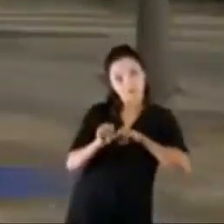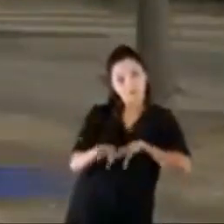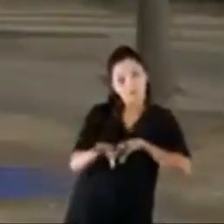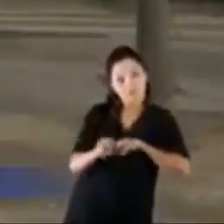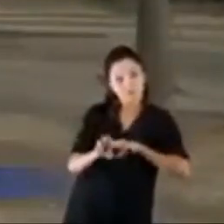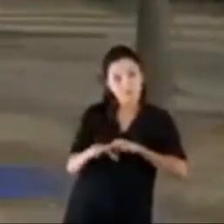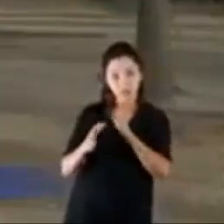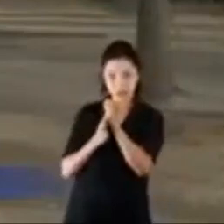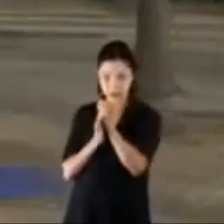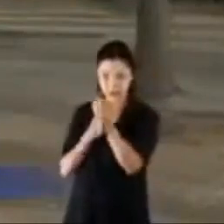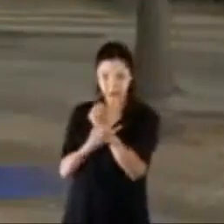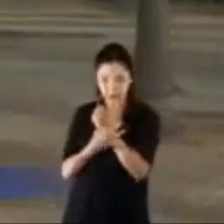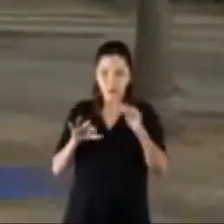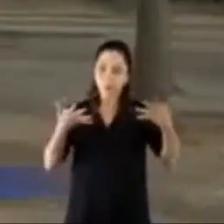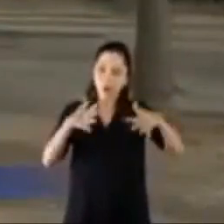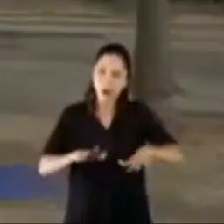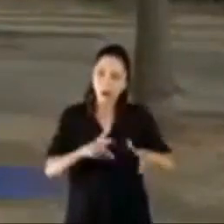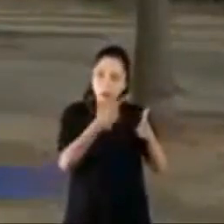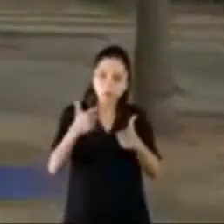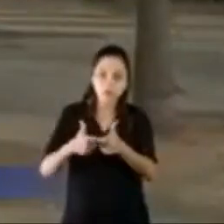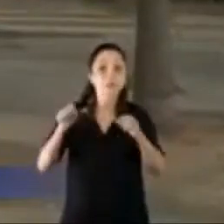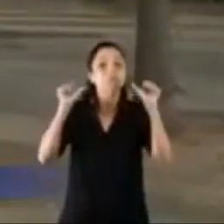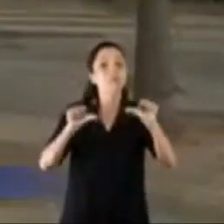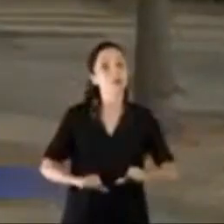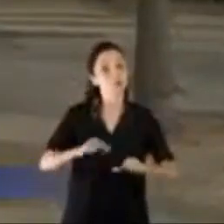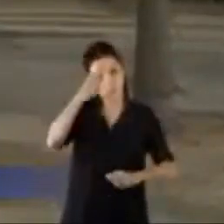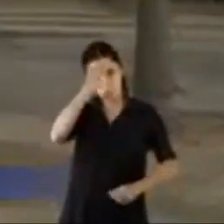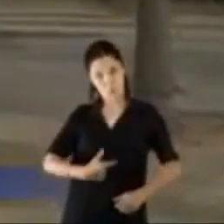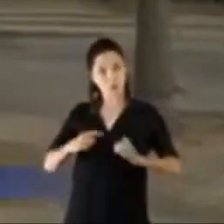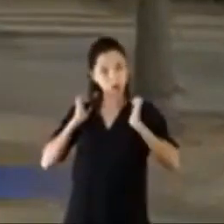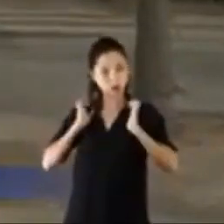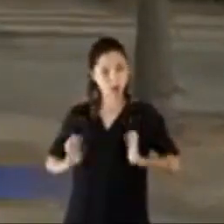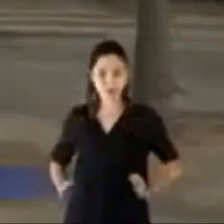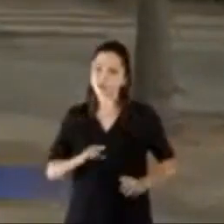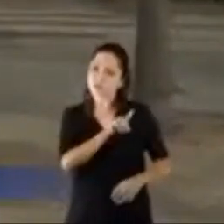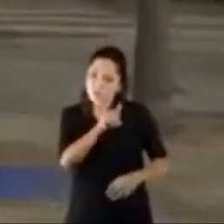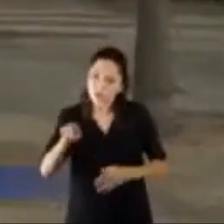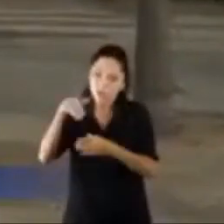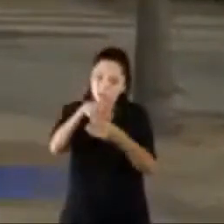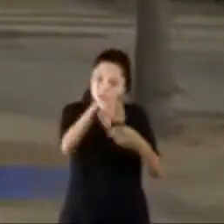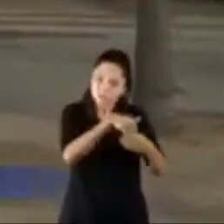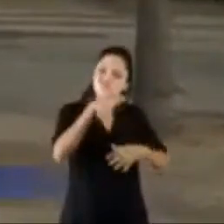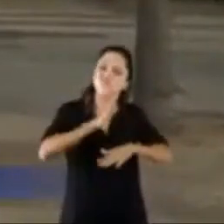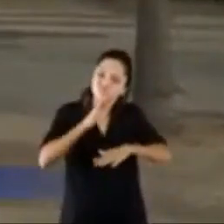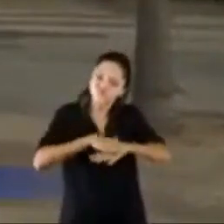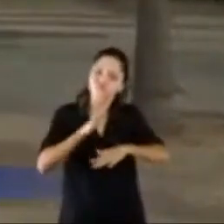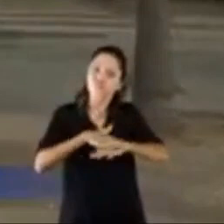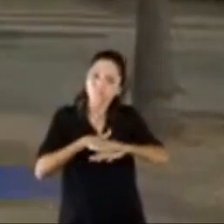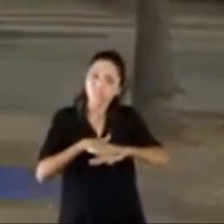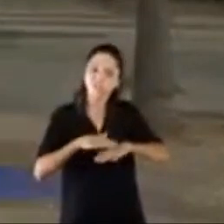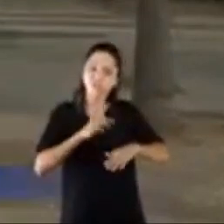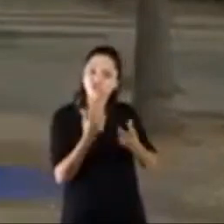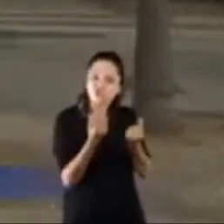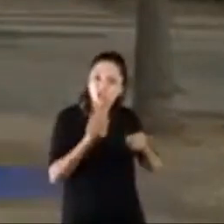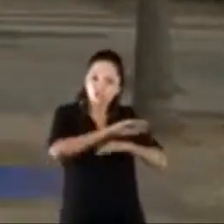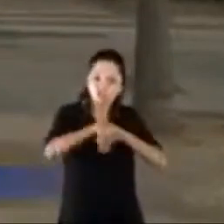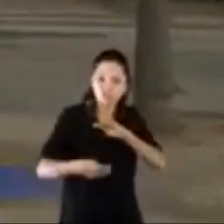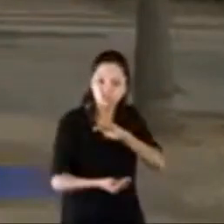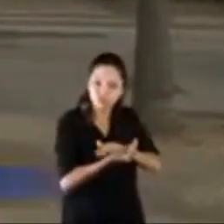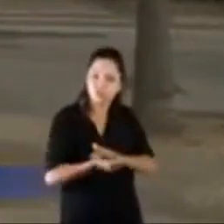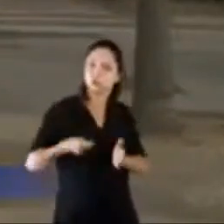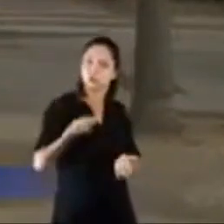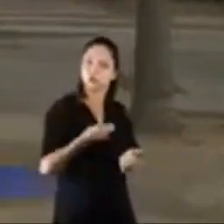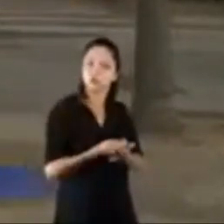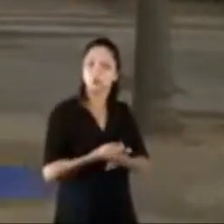saúde, na educação e na segurança. Mas a pior é da moral e da ética. Eleitor está em suas mãos. Punição para a